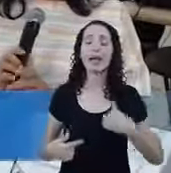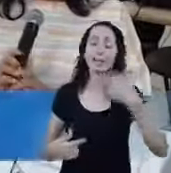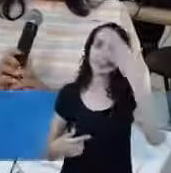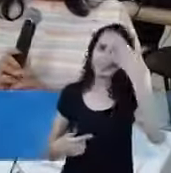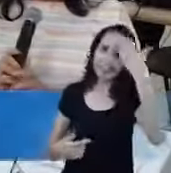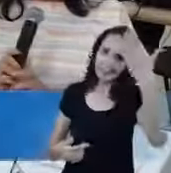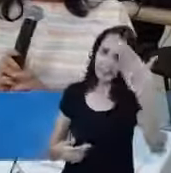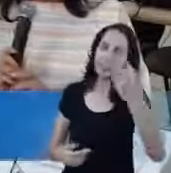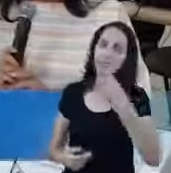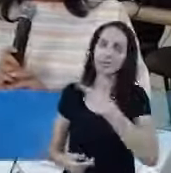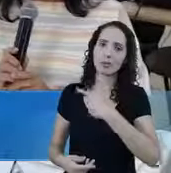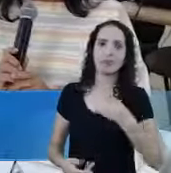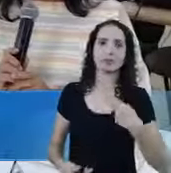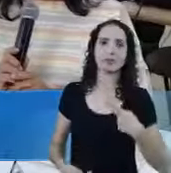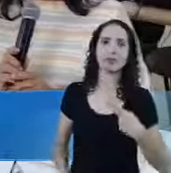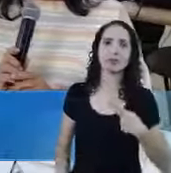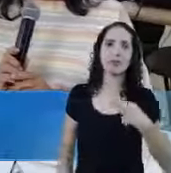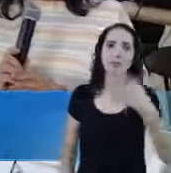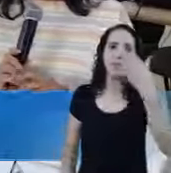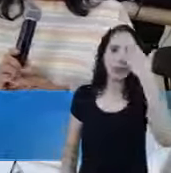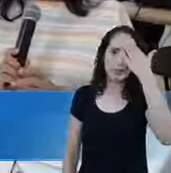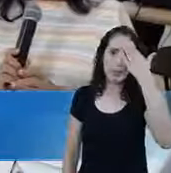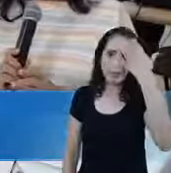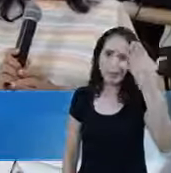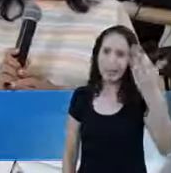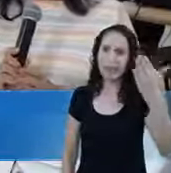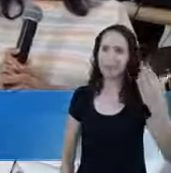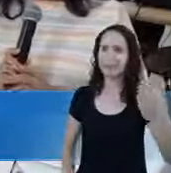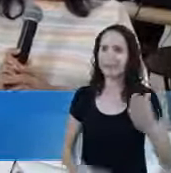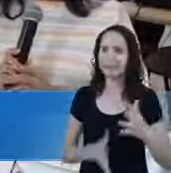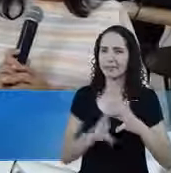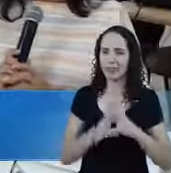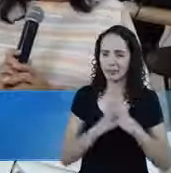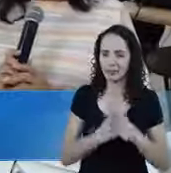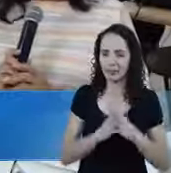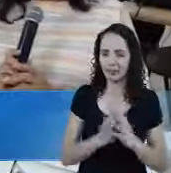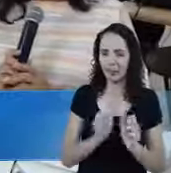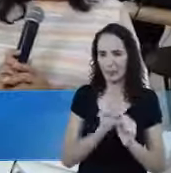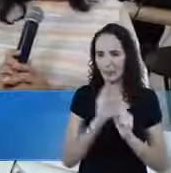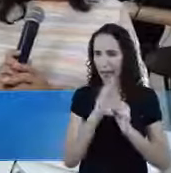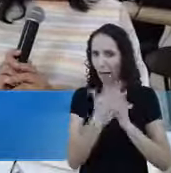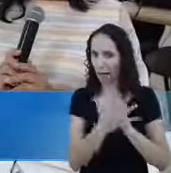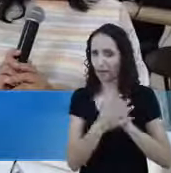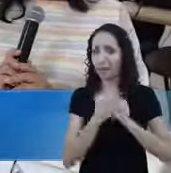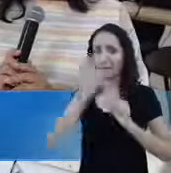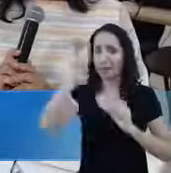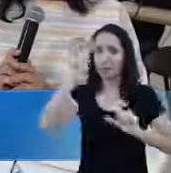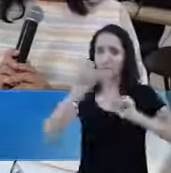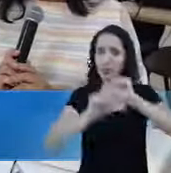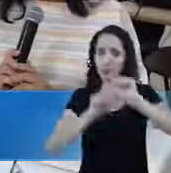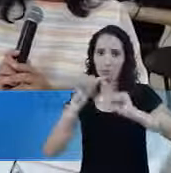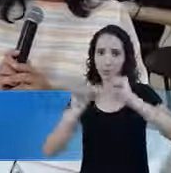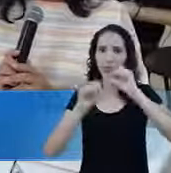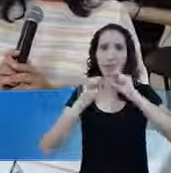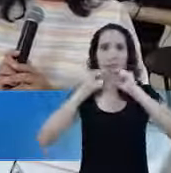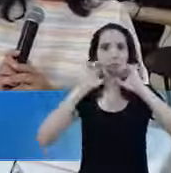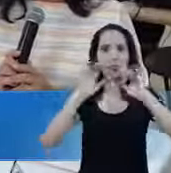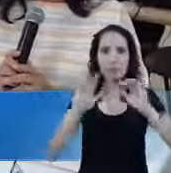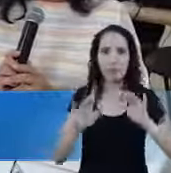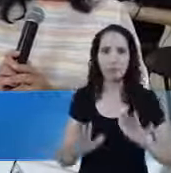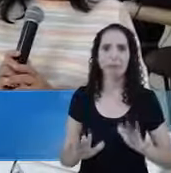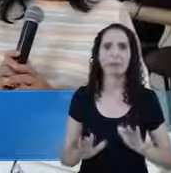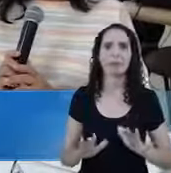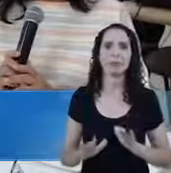Eu creio que realmente Esse caos Está sendo revertido Em bênção Nós estamos realmente